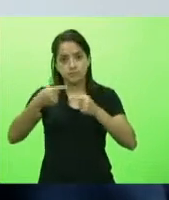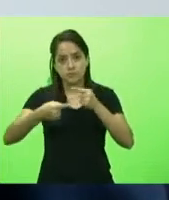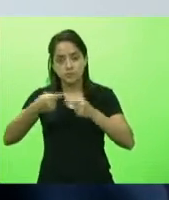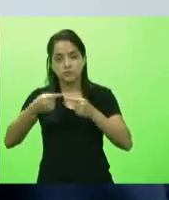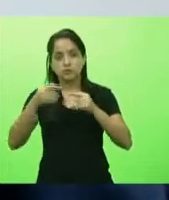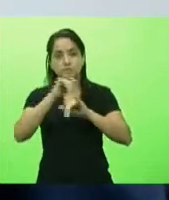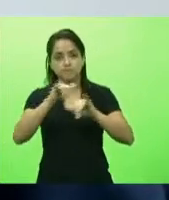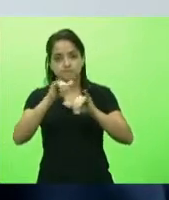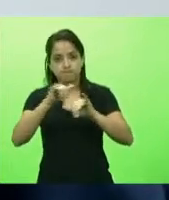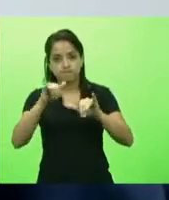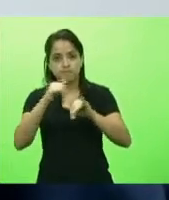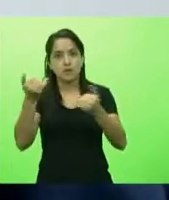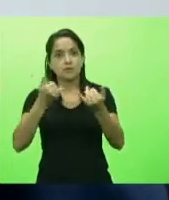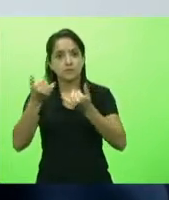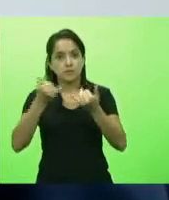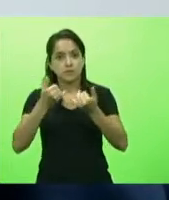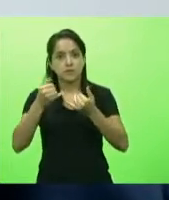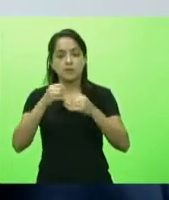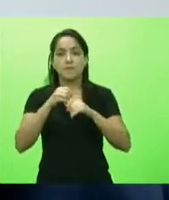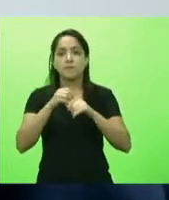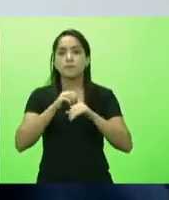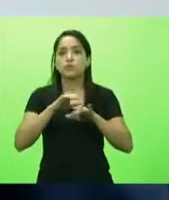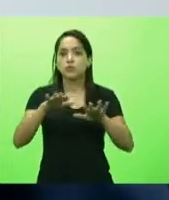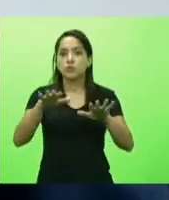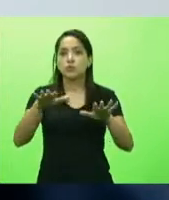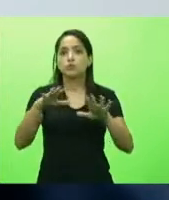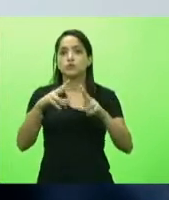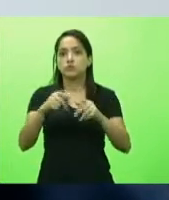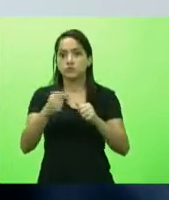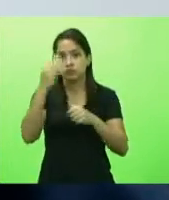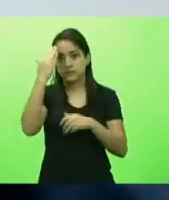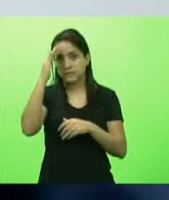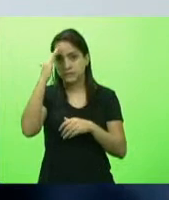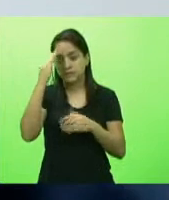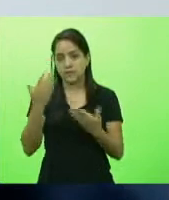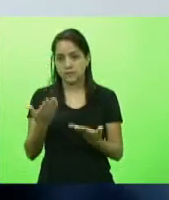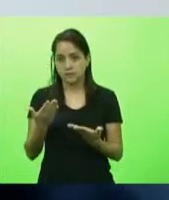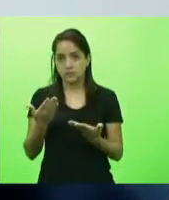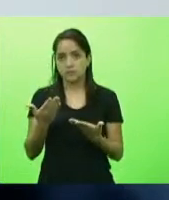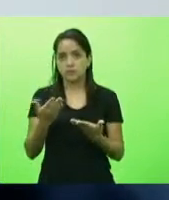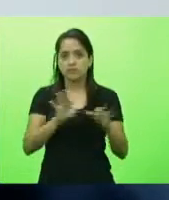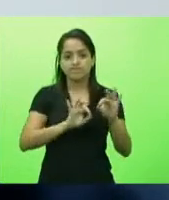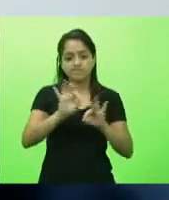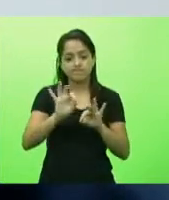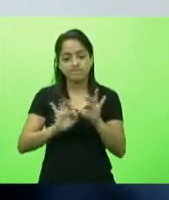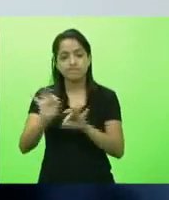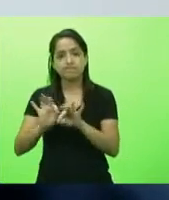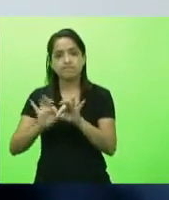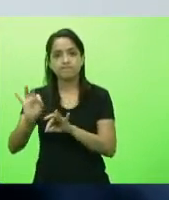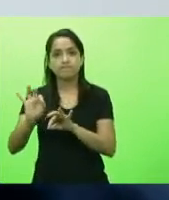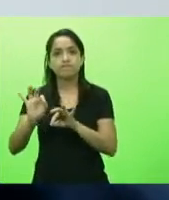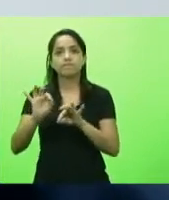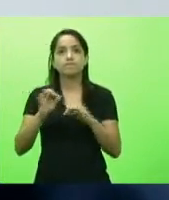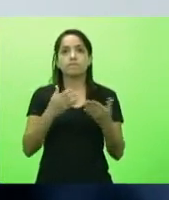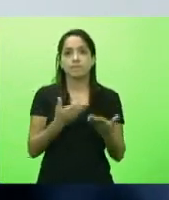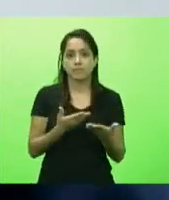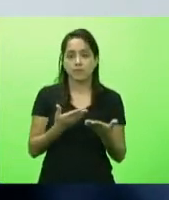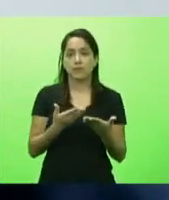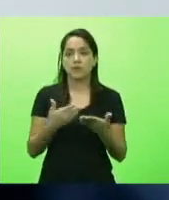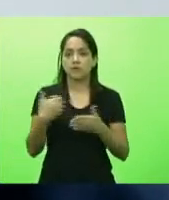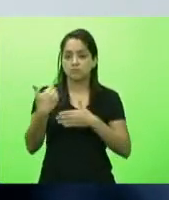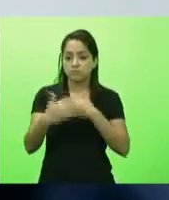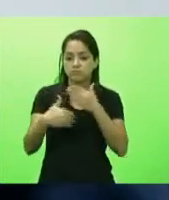para que a sociedade catarinense os senhores entendam o que nós estamos construindo e bem construindo em